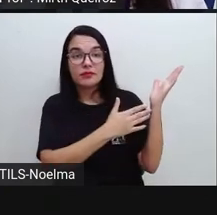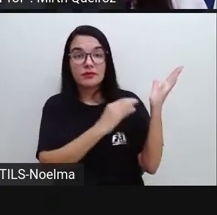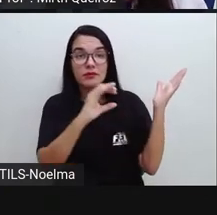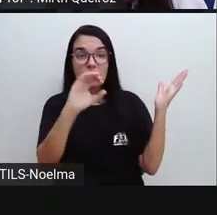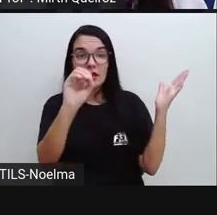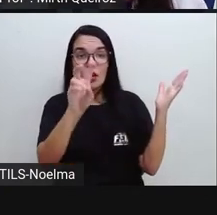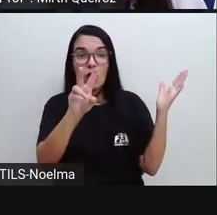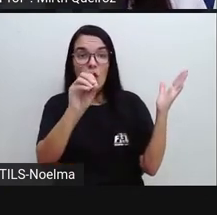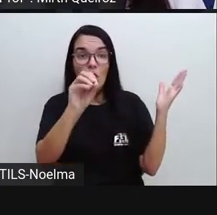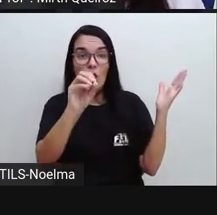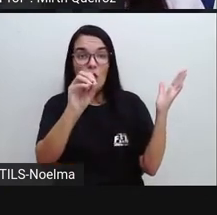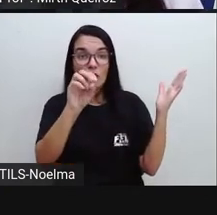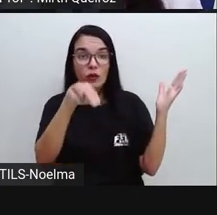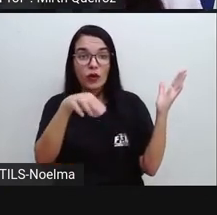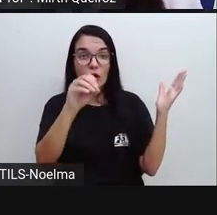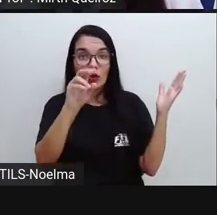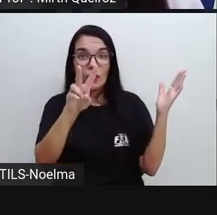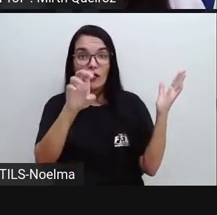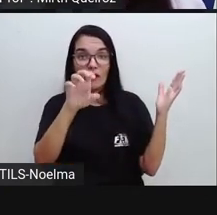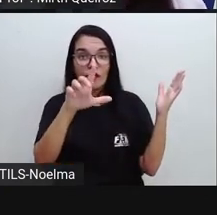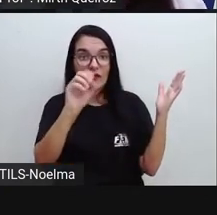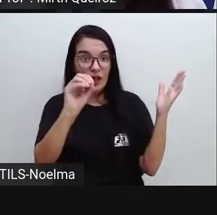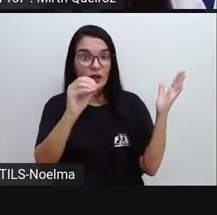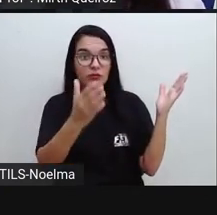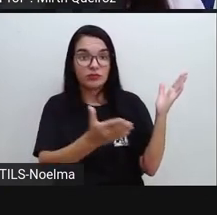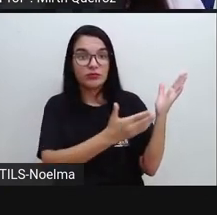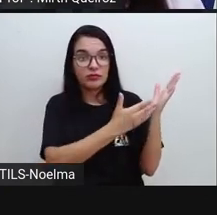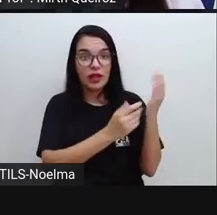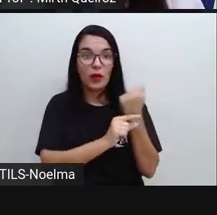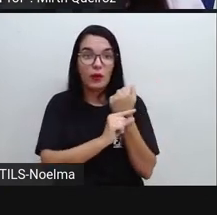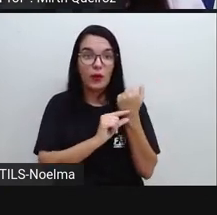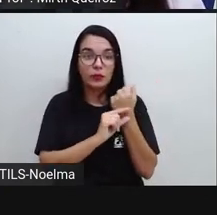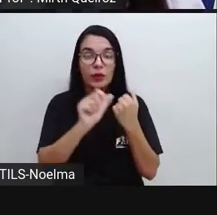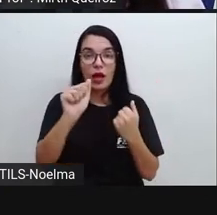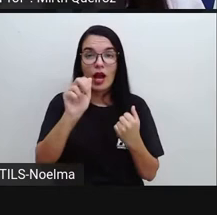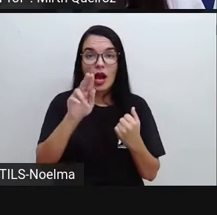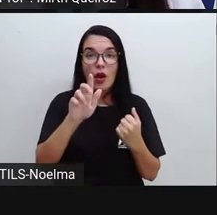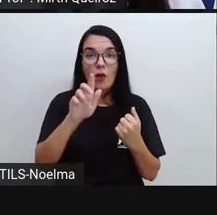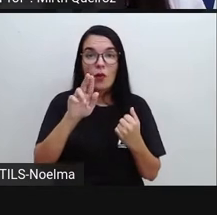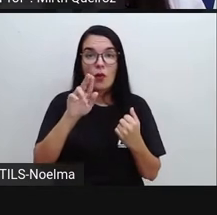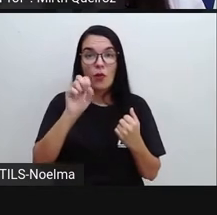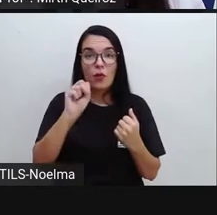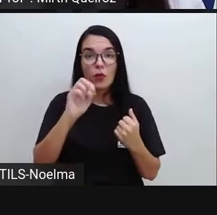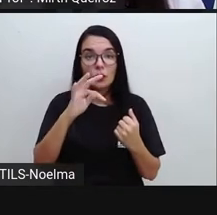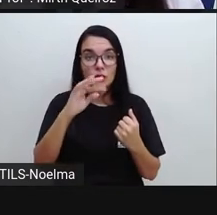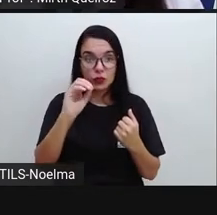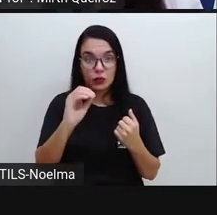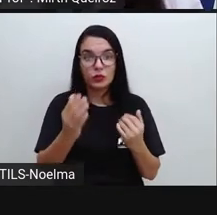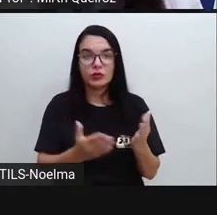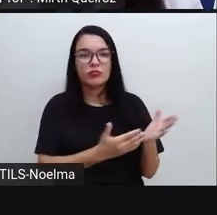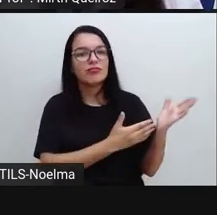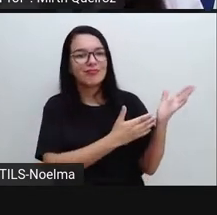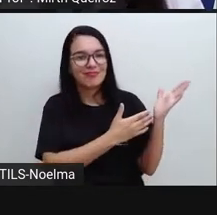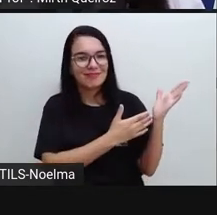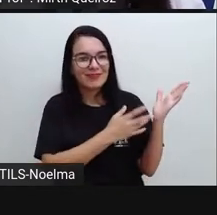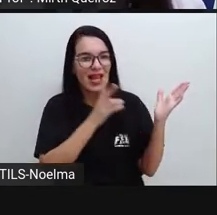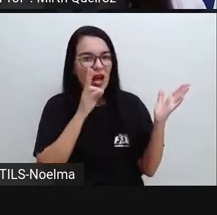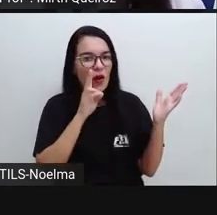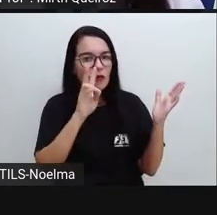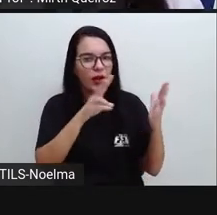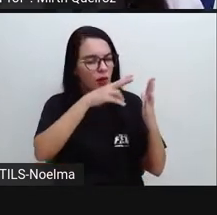Augusto de Campos. Ovo Novelo, novo no velho, filho em folhas, na jaula dos joelhos.